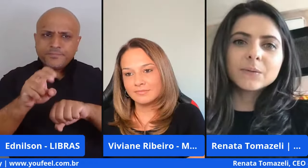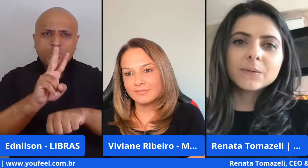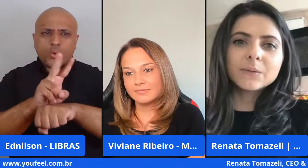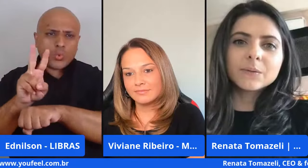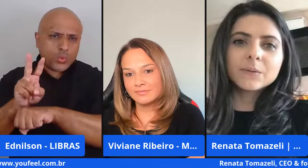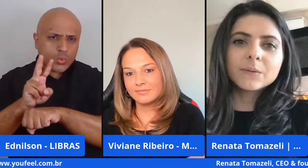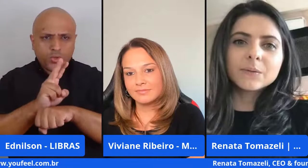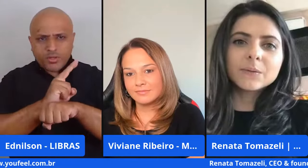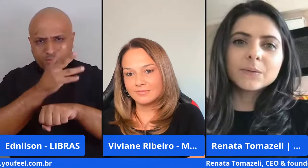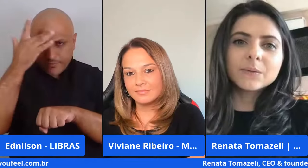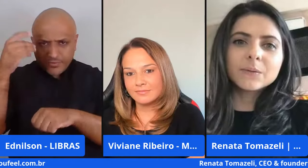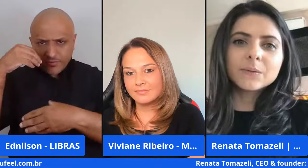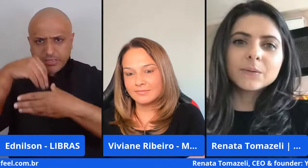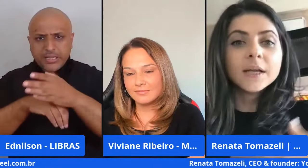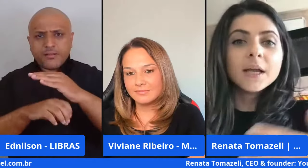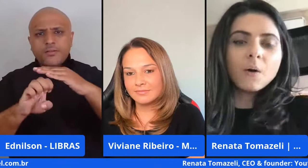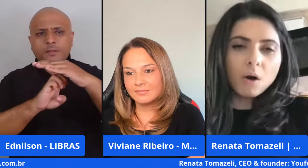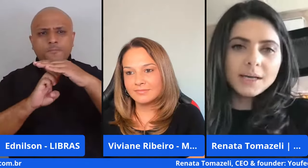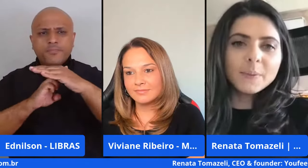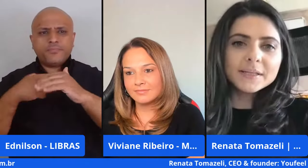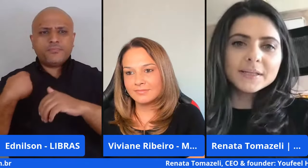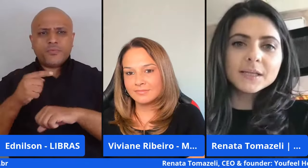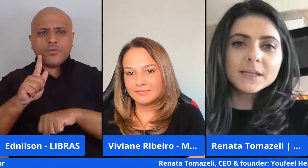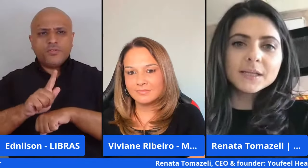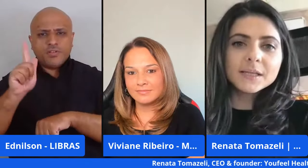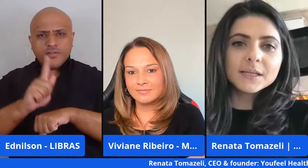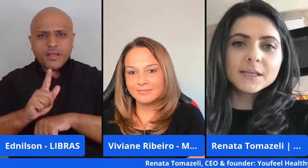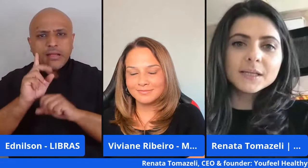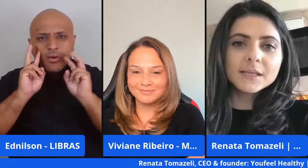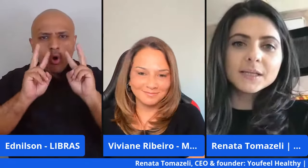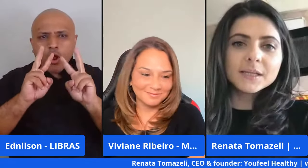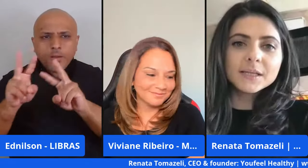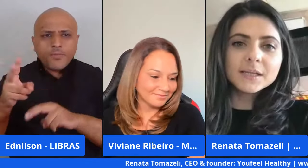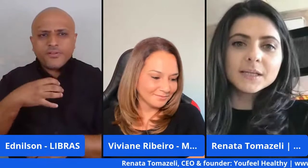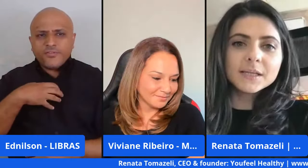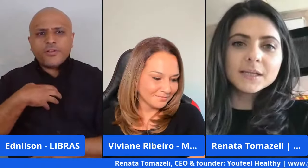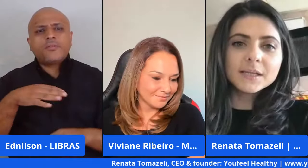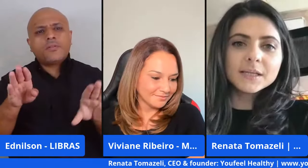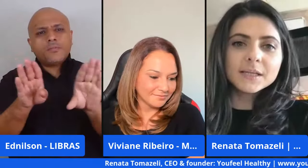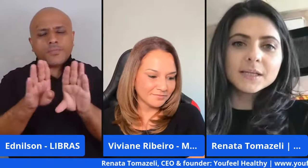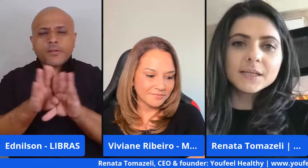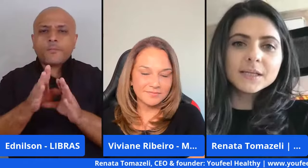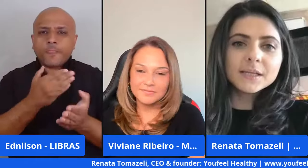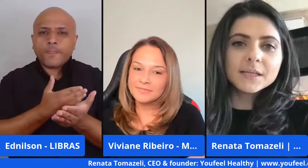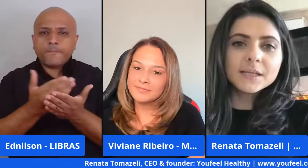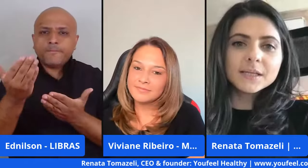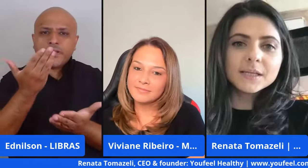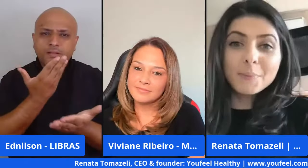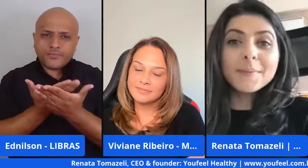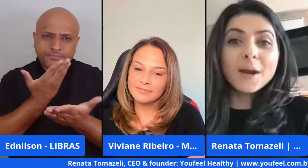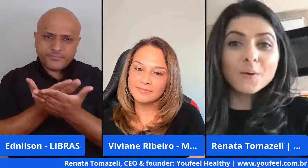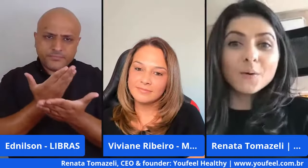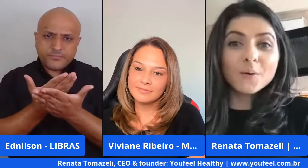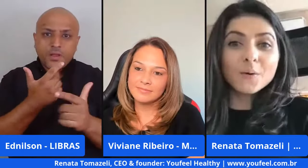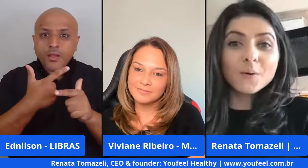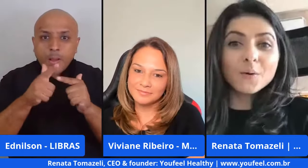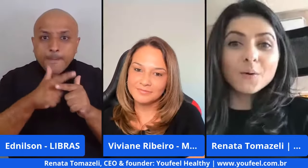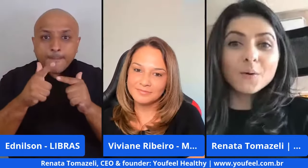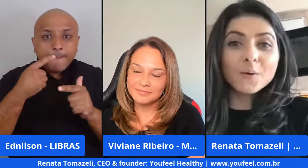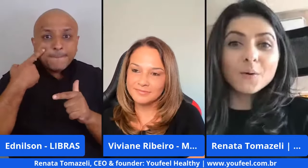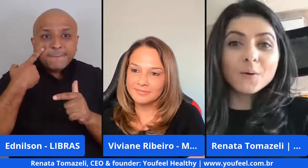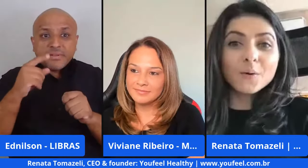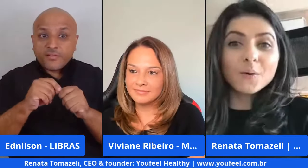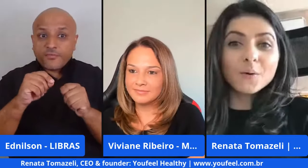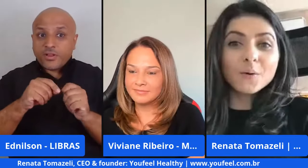pessoas dentro das empresas né como gente de gestão olha para esses aspectos também e quando eu comecei a estudar um pouco mais sobre o problema que foi a primeira coisa que eu fiz